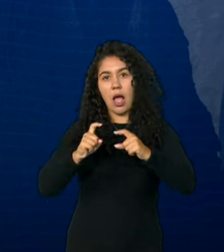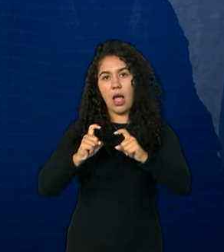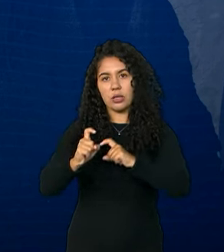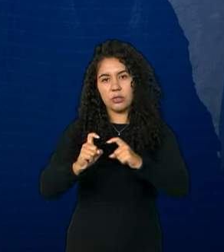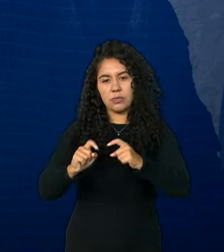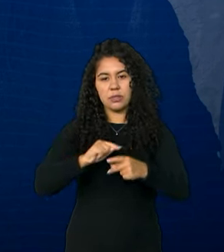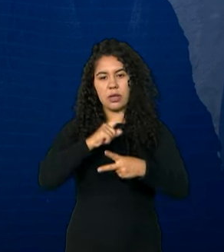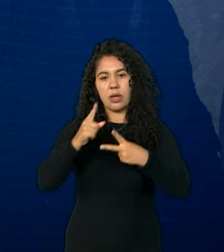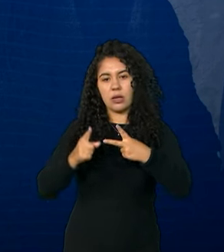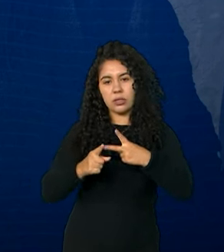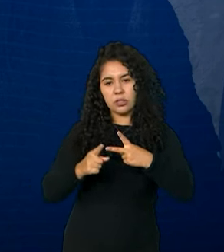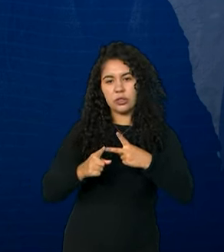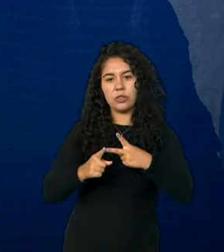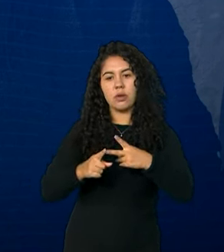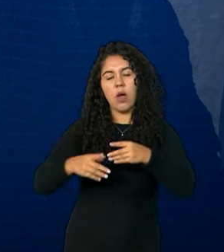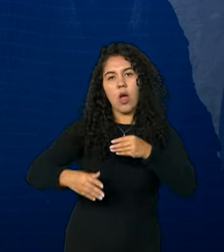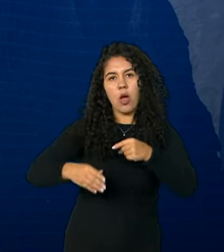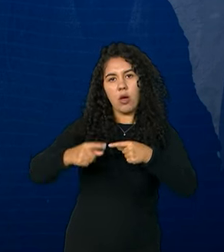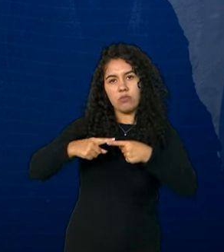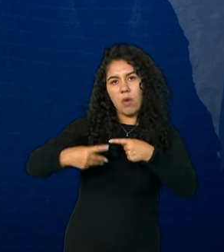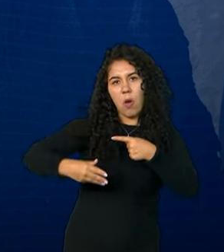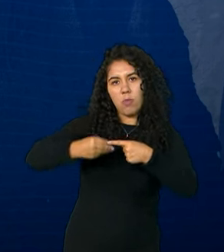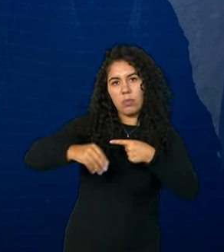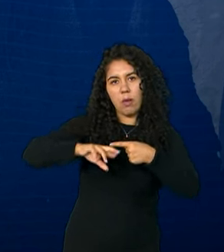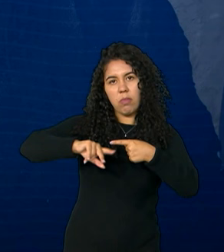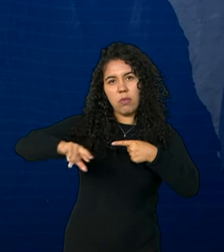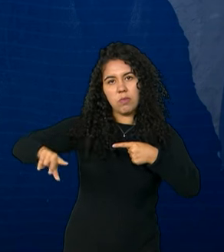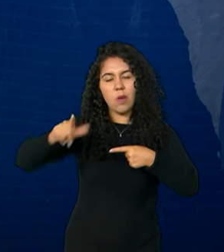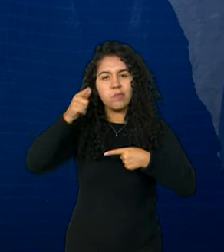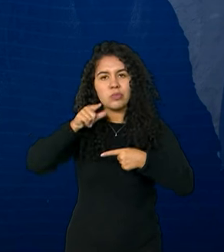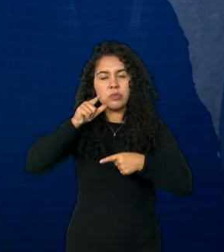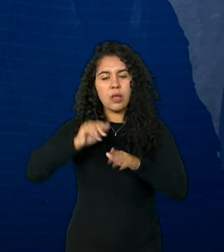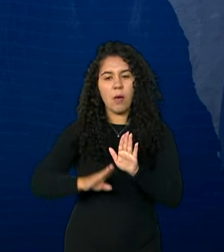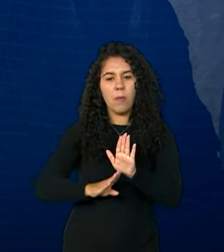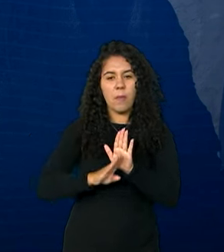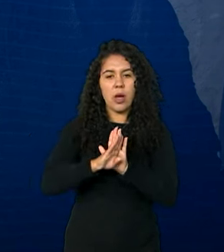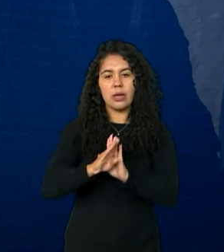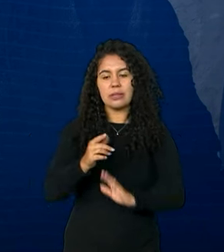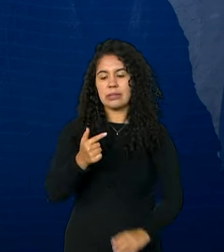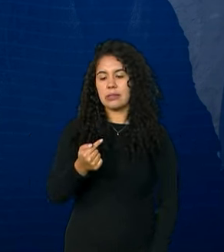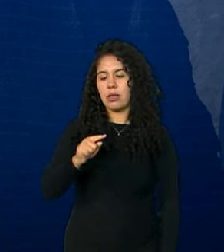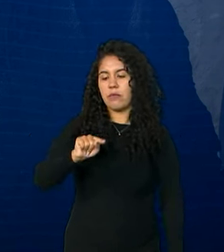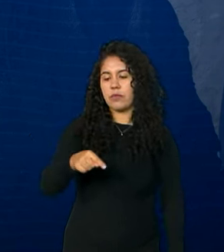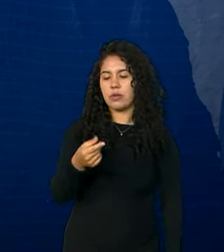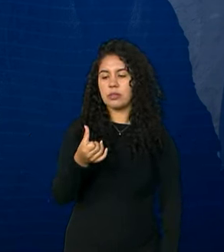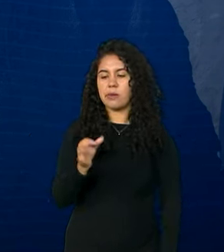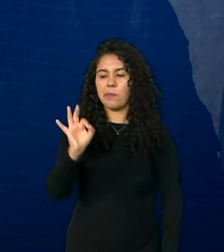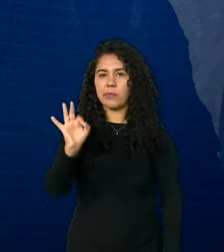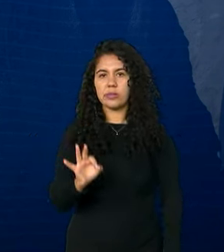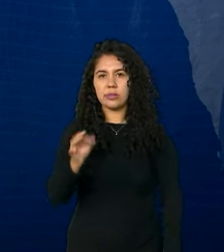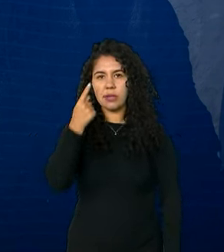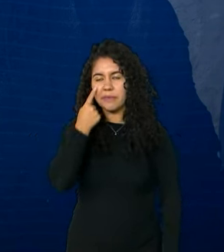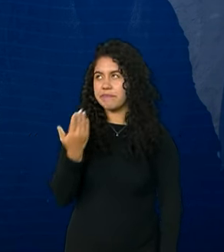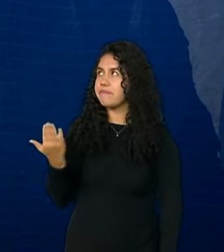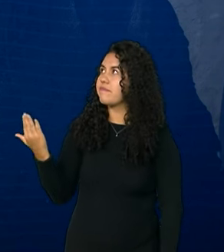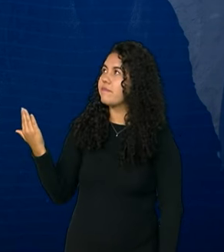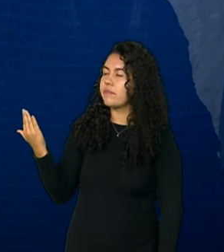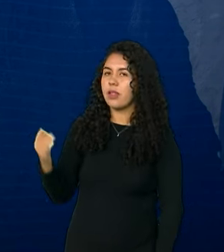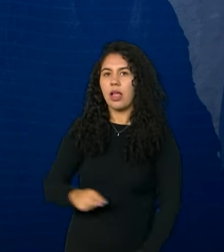complementares liderou o avanço, com um aumento acumulado de 7,6%,